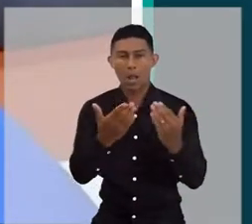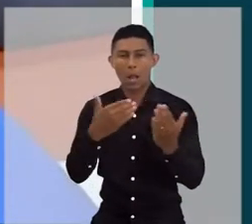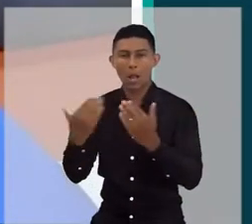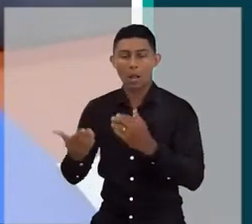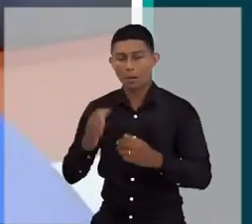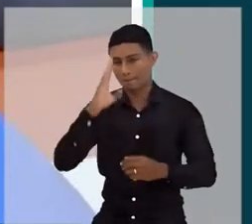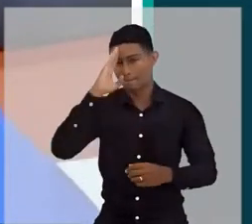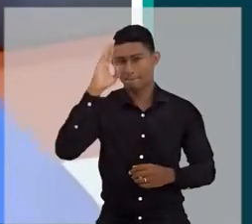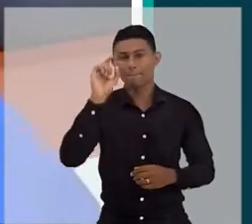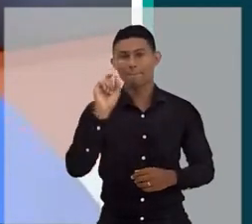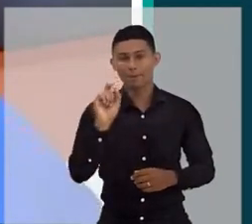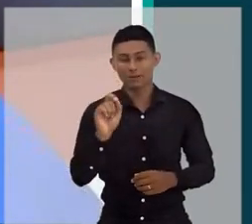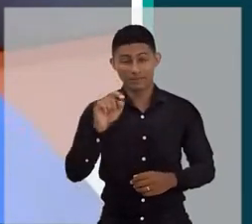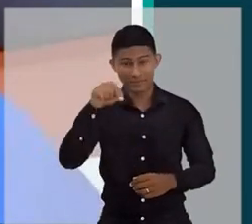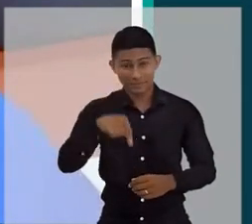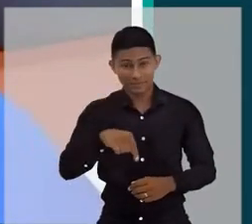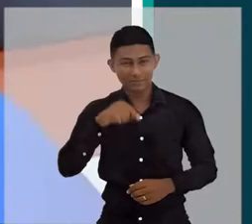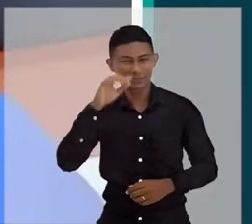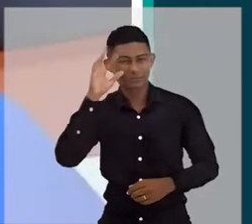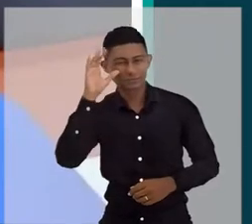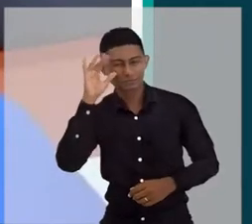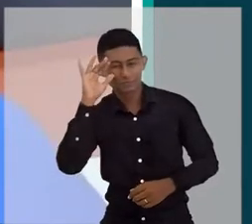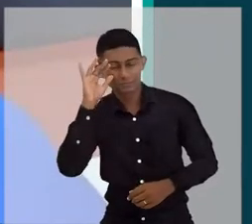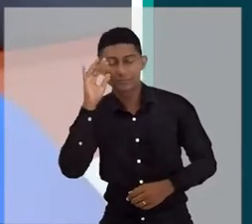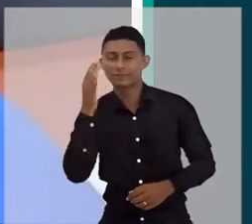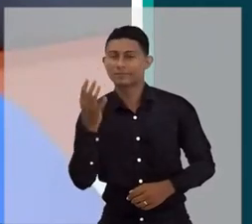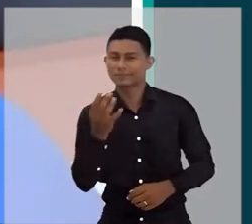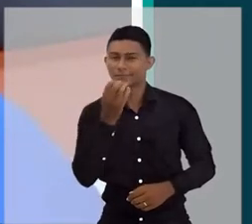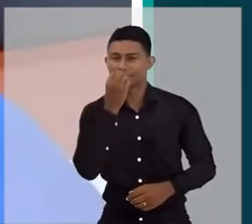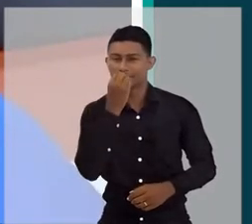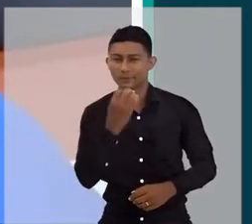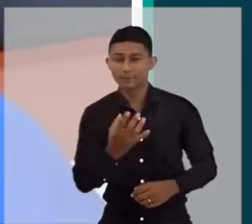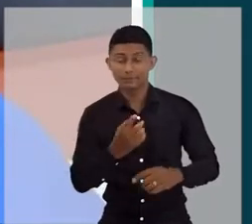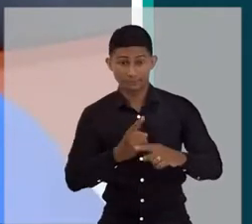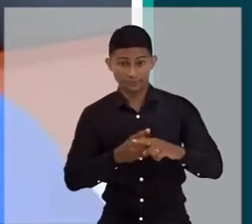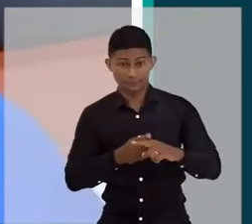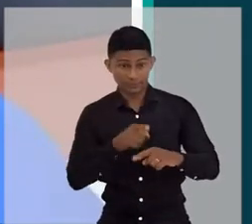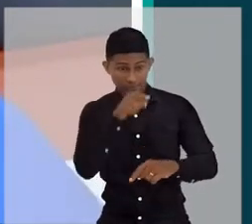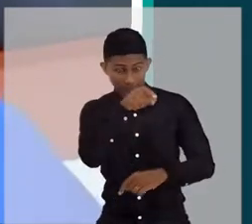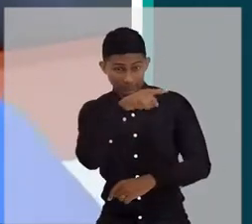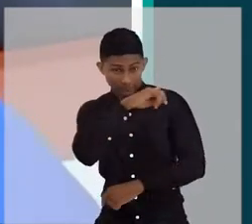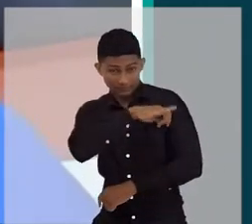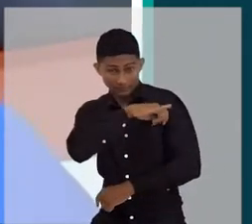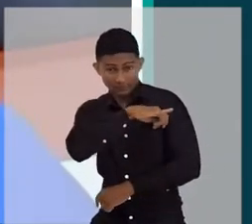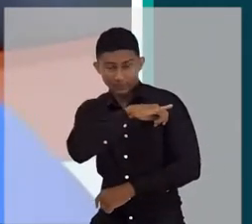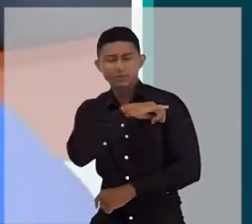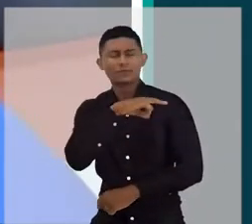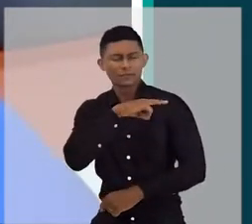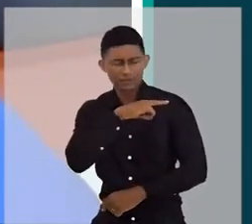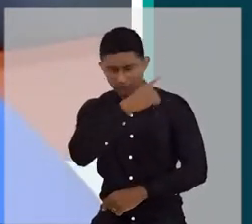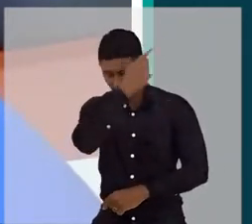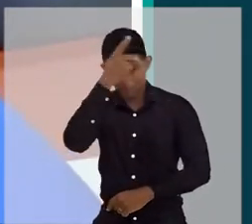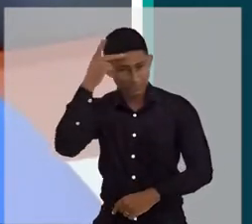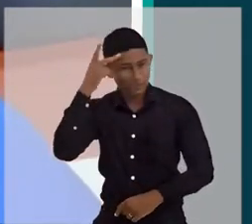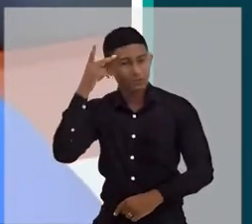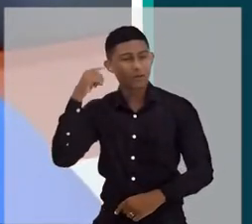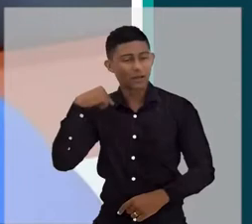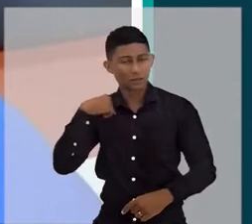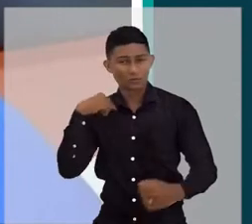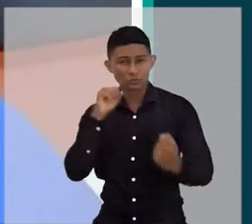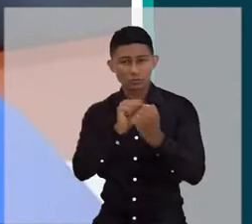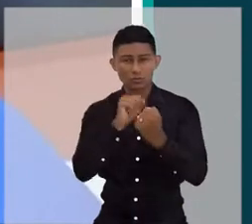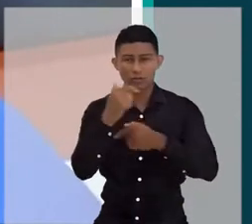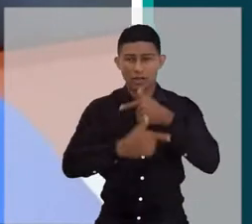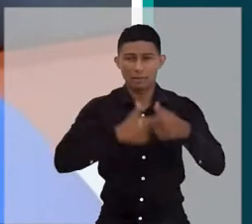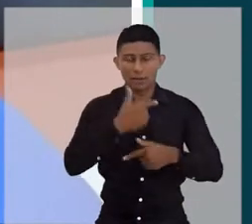Falando, principalmente com uma audiência que me é muito cara, porque eu tenho clientes daí, do Rio de Janeiro, mas que essa